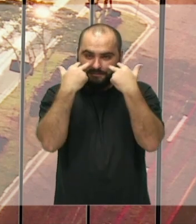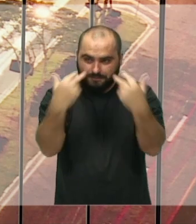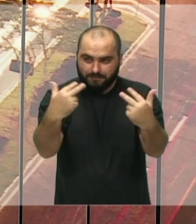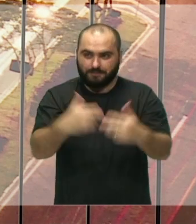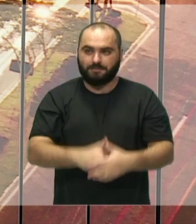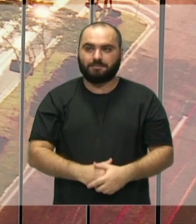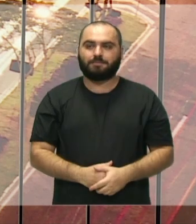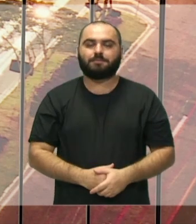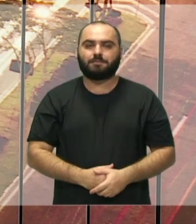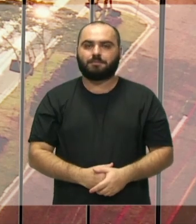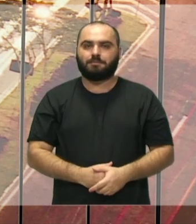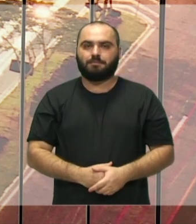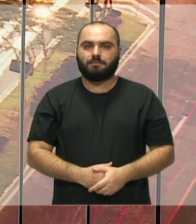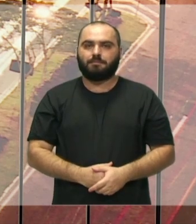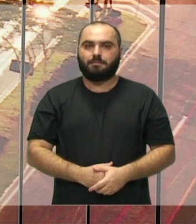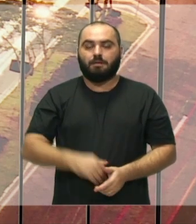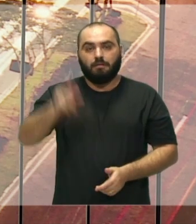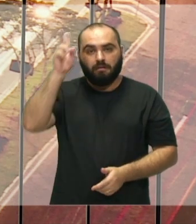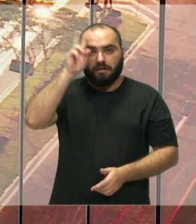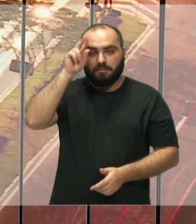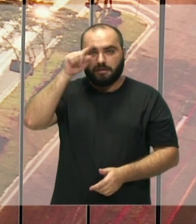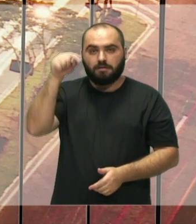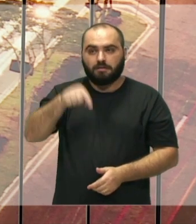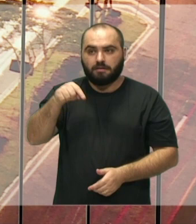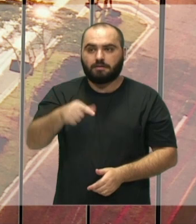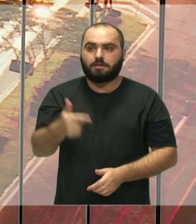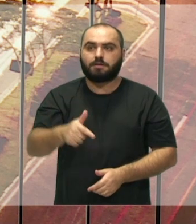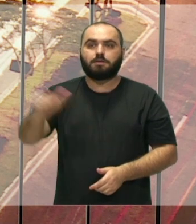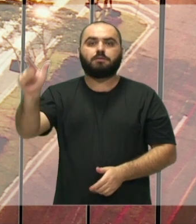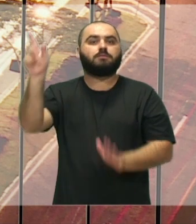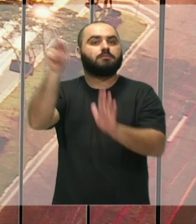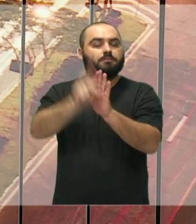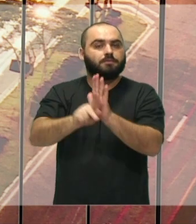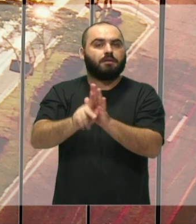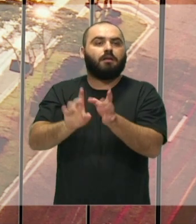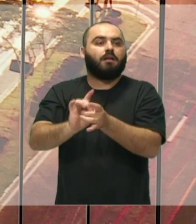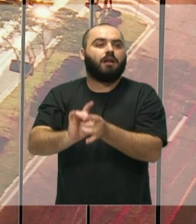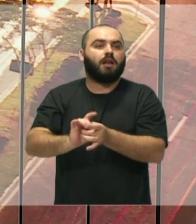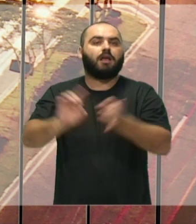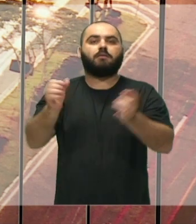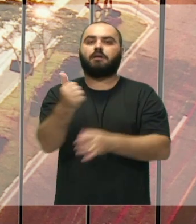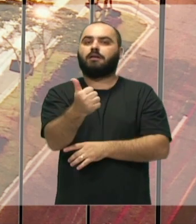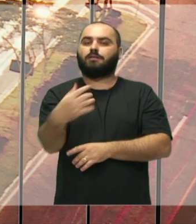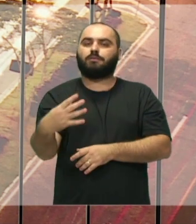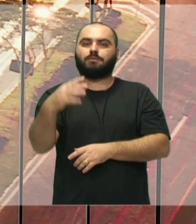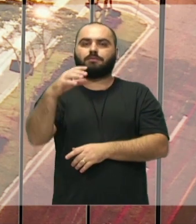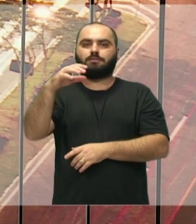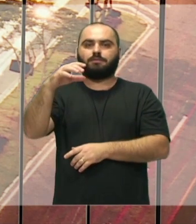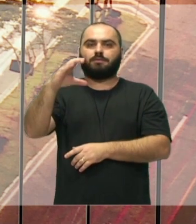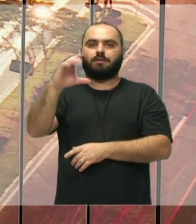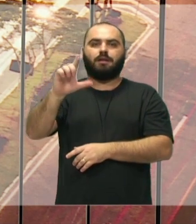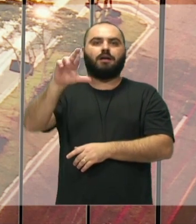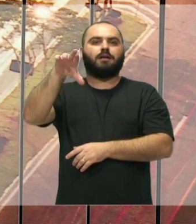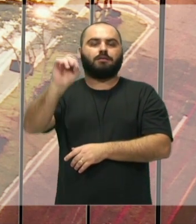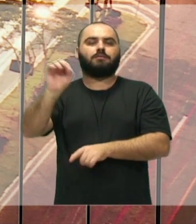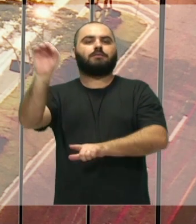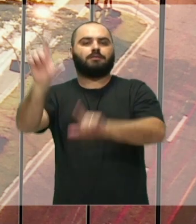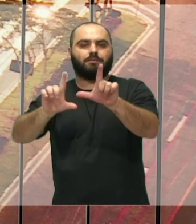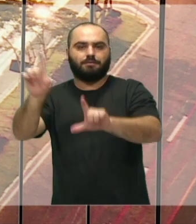Lembrando que este e outros programas estão disponíveis no canal 14 da Claro TV, e também